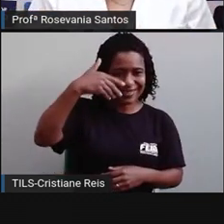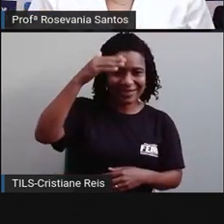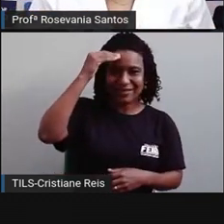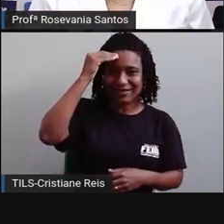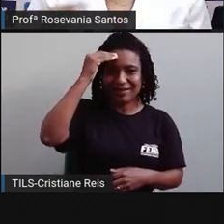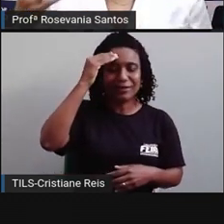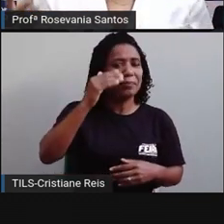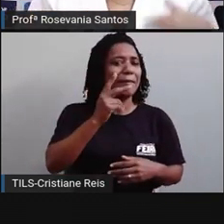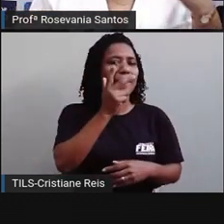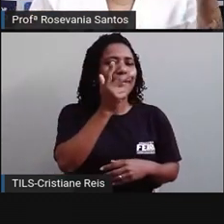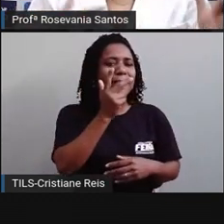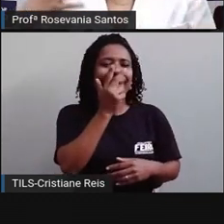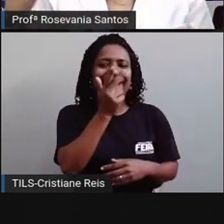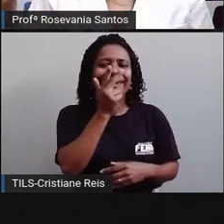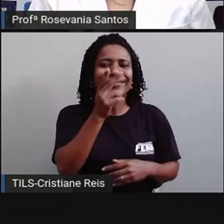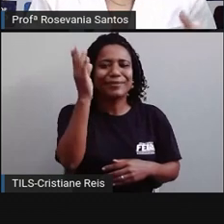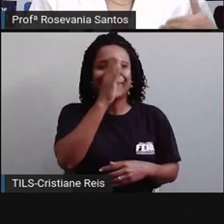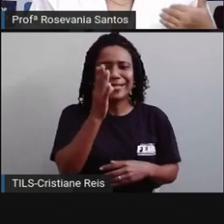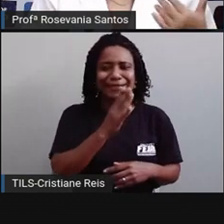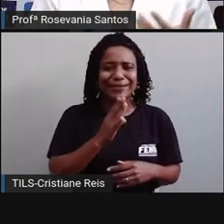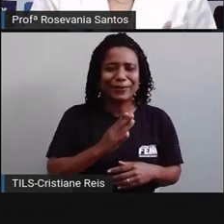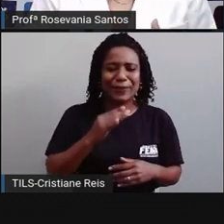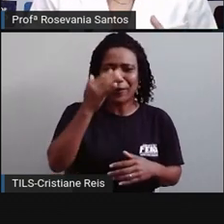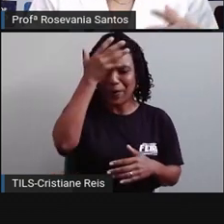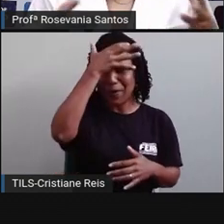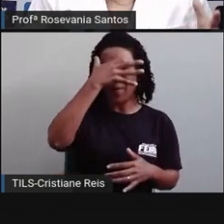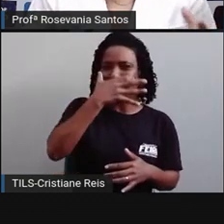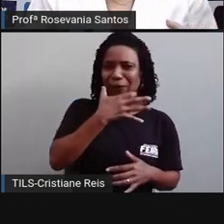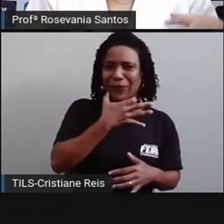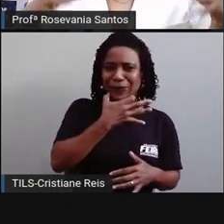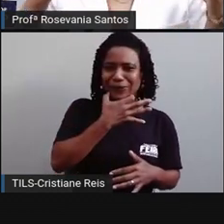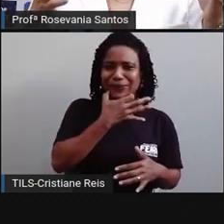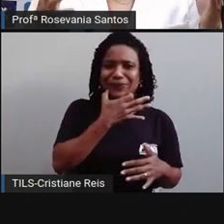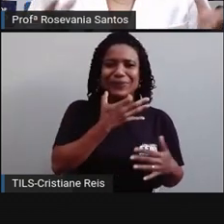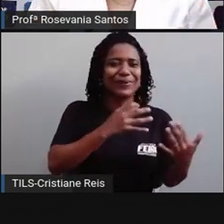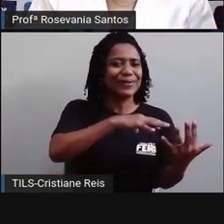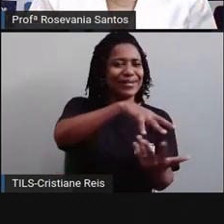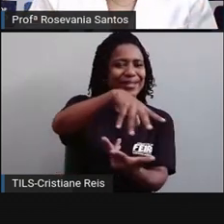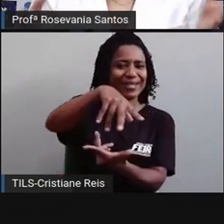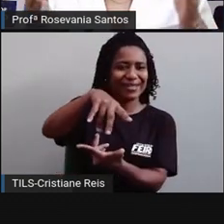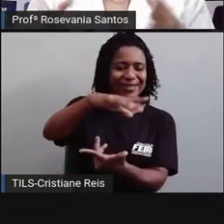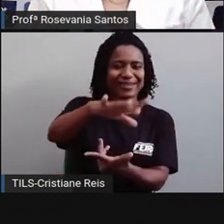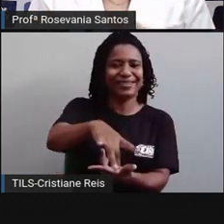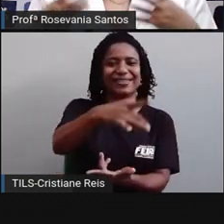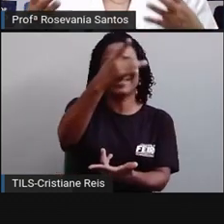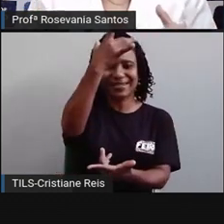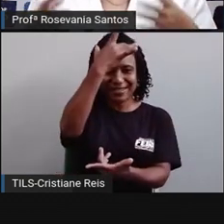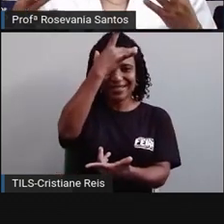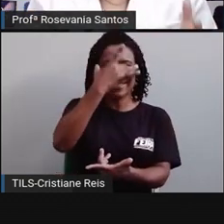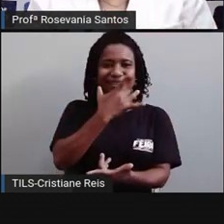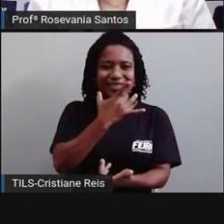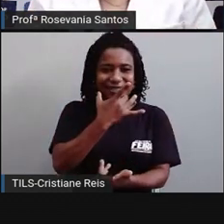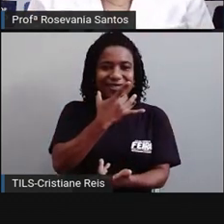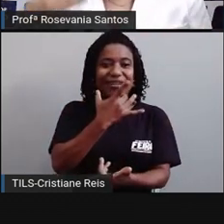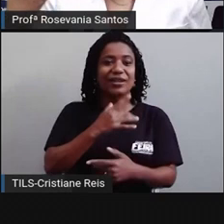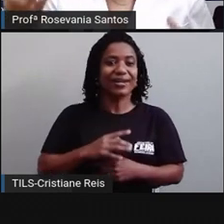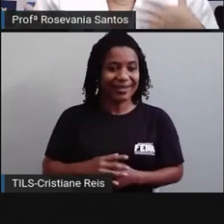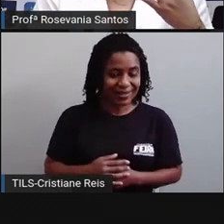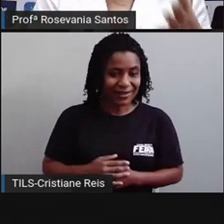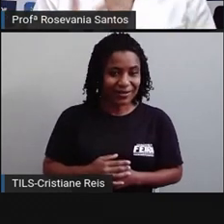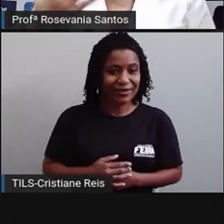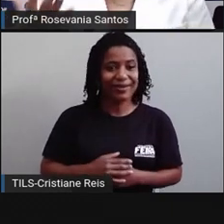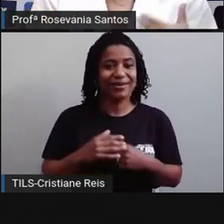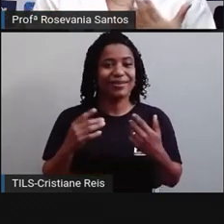os cantos do mundo, japonês, chinês, holandês, né. Por quê? Porque nós somos frutos de uma miscigenação. Nós